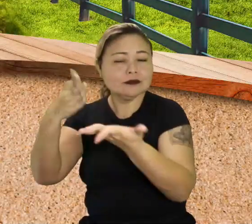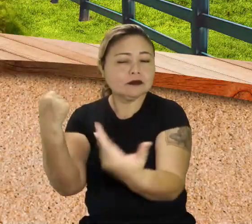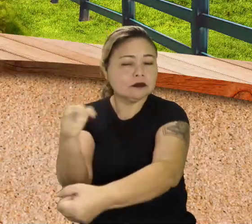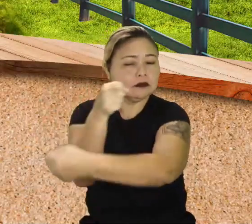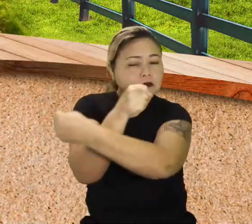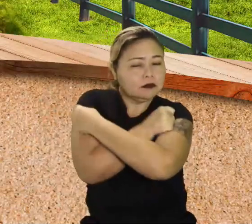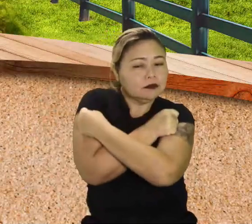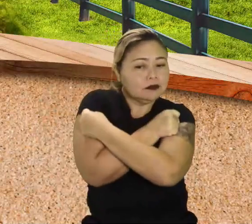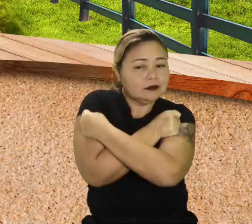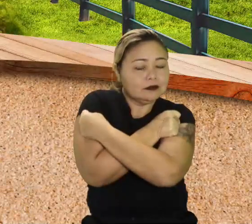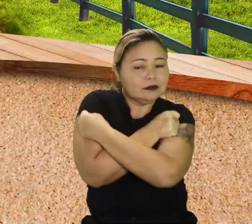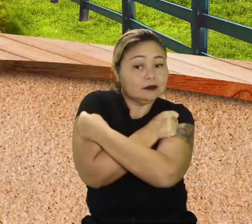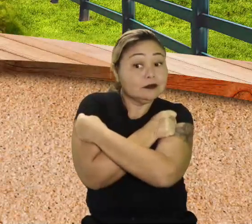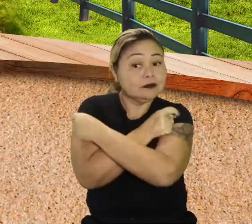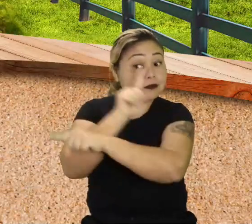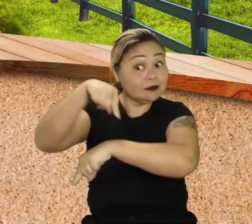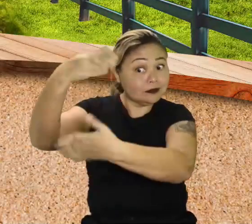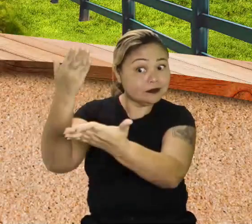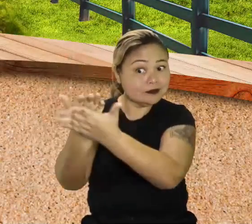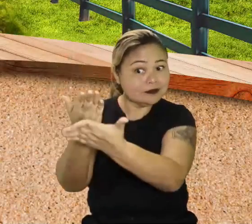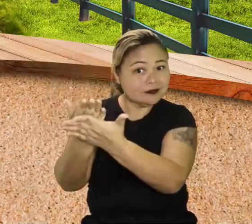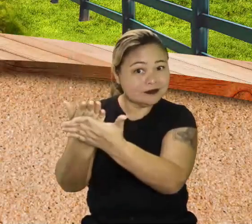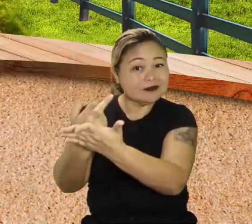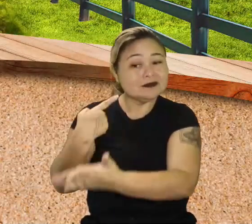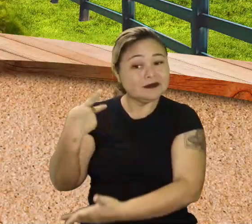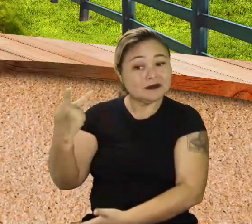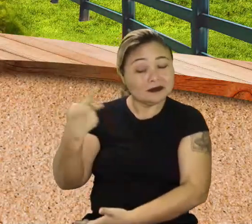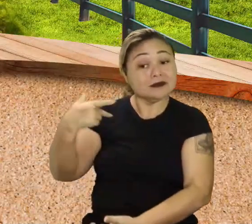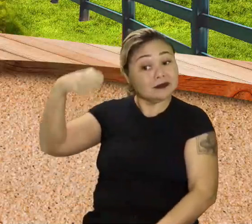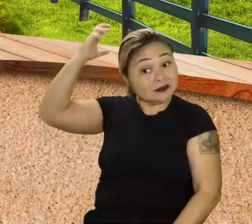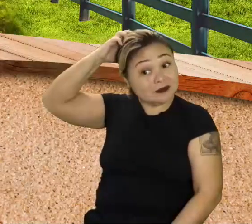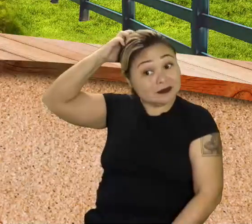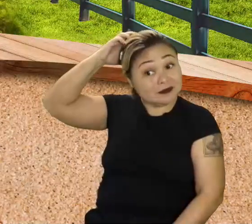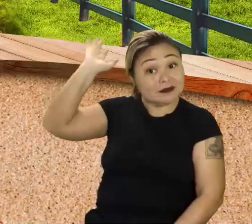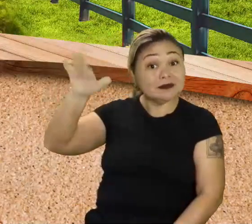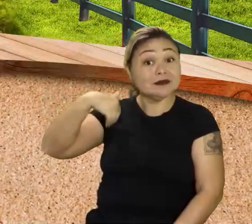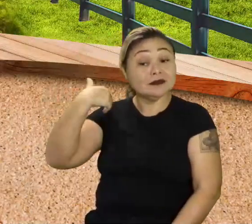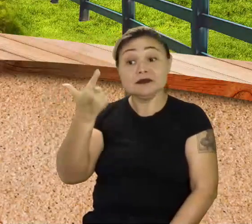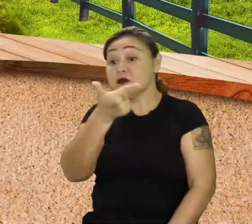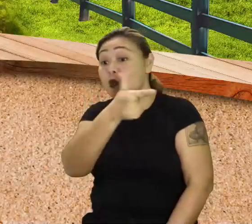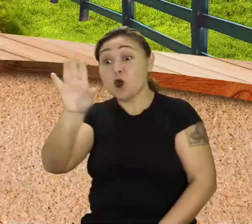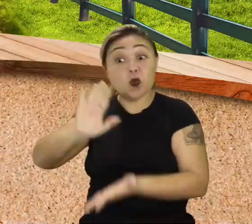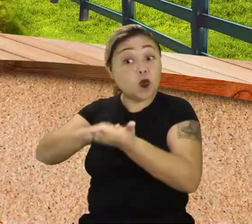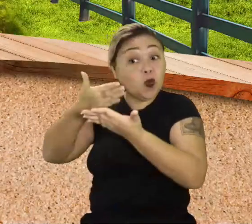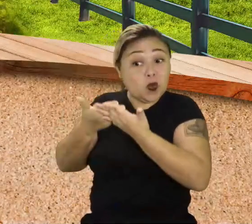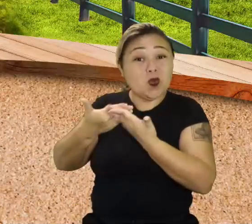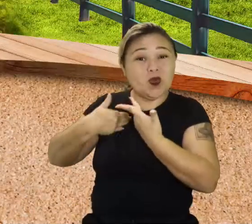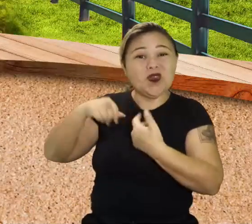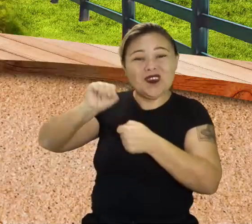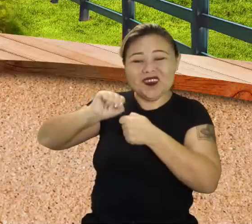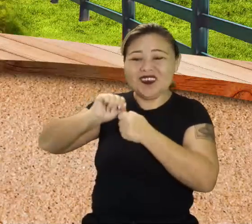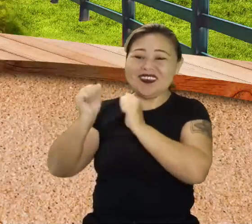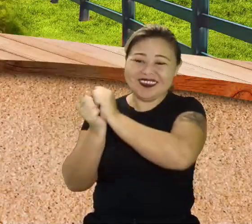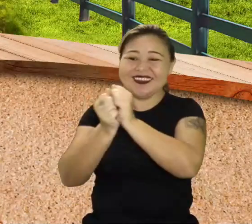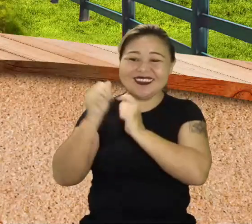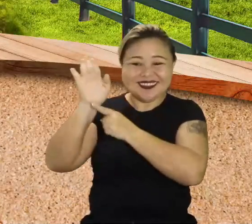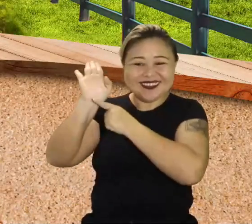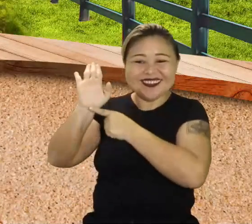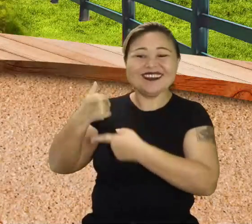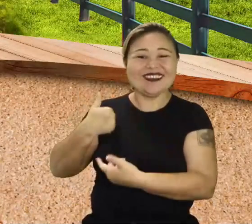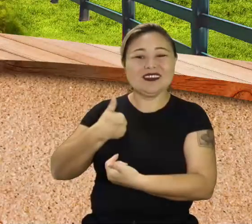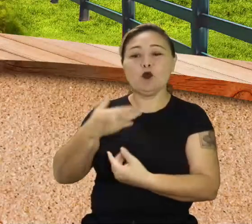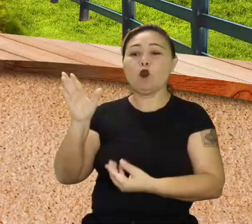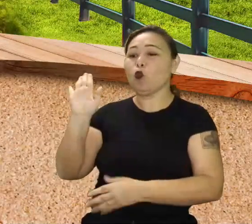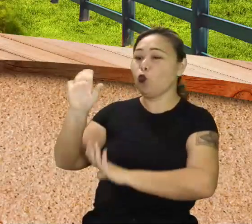um abraço forte. Em outra aula, posso estar eu, a Aldelina, ou qualquer outra intérprete que dê um auxiliar útil aqui, tá bom?